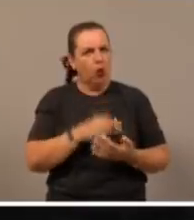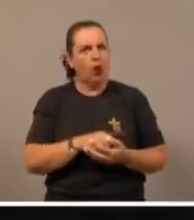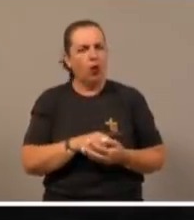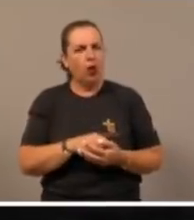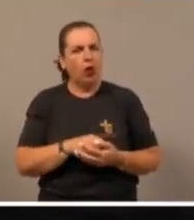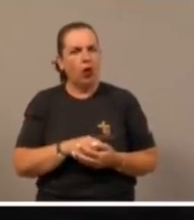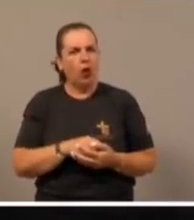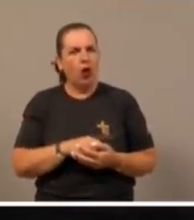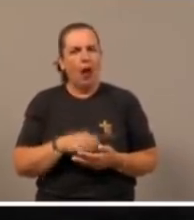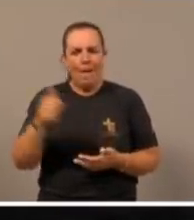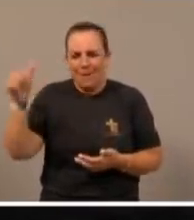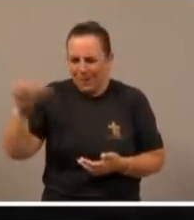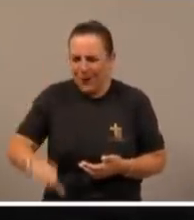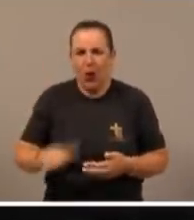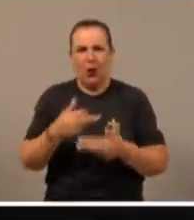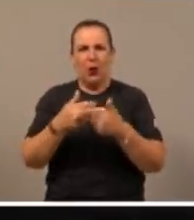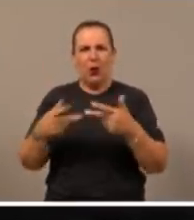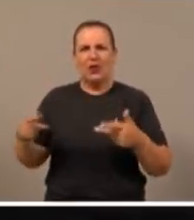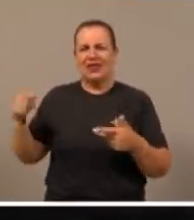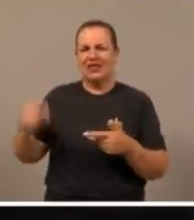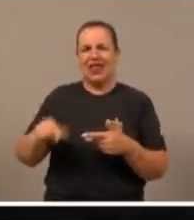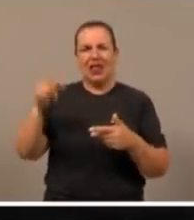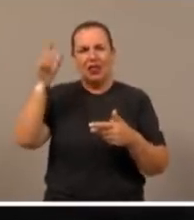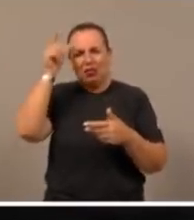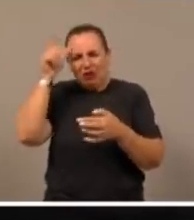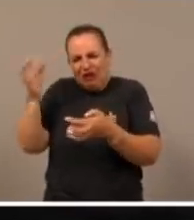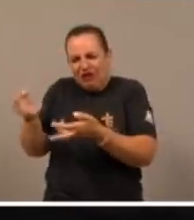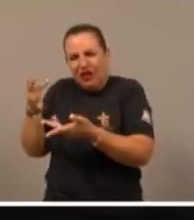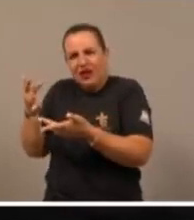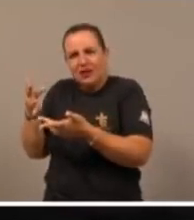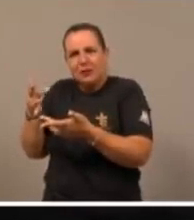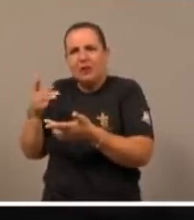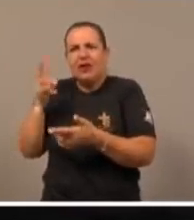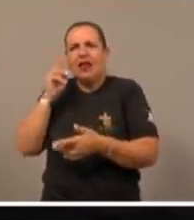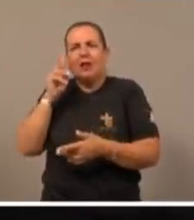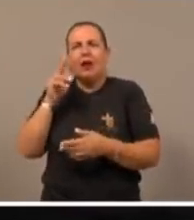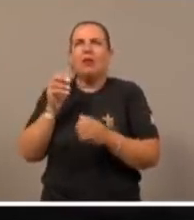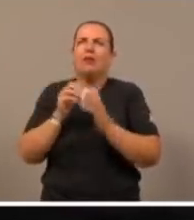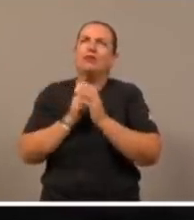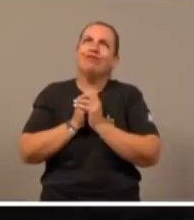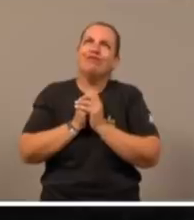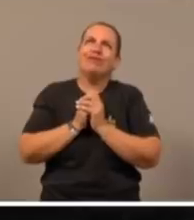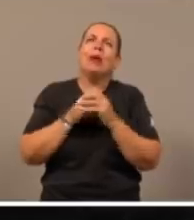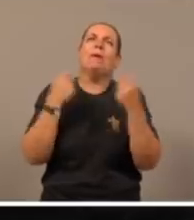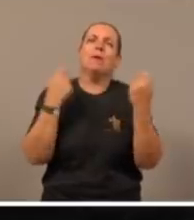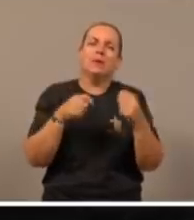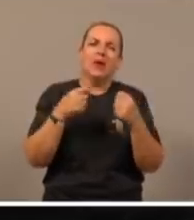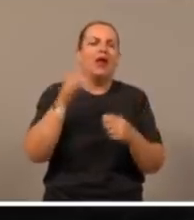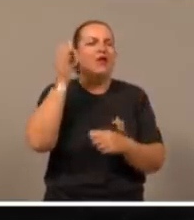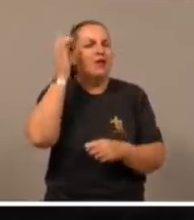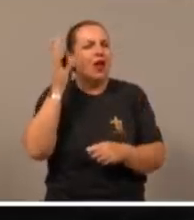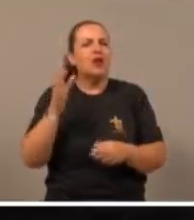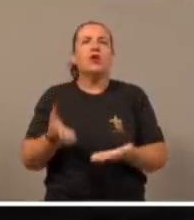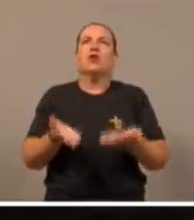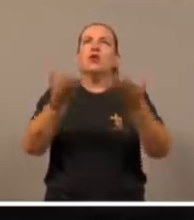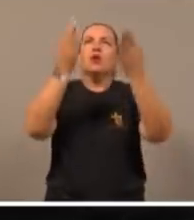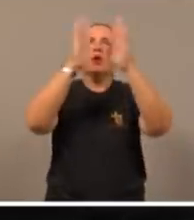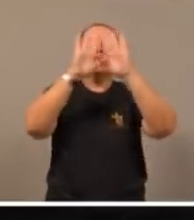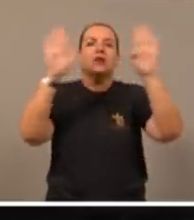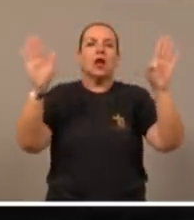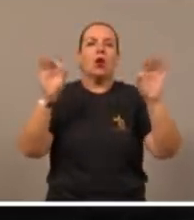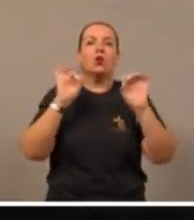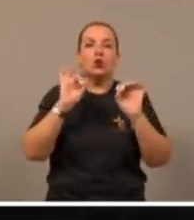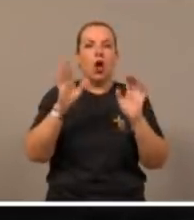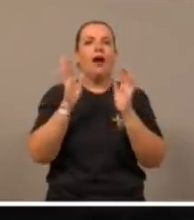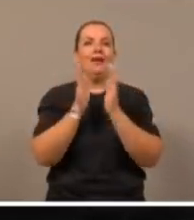uma das piores coisas do inferno será isso, lembrar que era tão simples ir para o céu, era tão simples ter se salvado, bastava ter